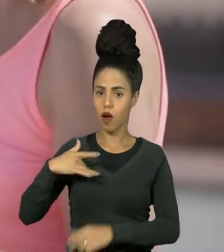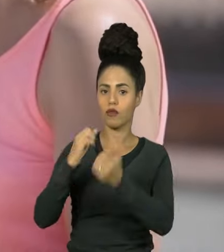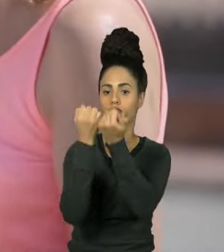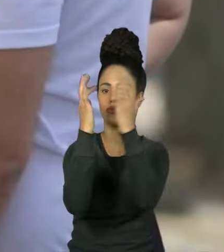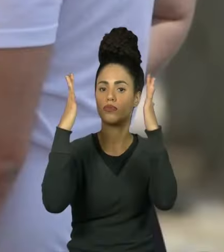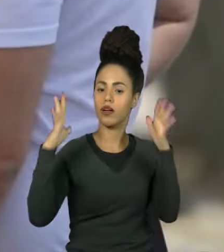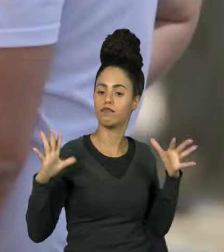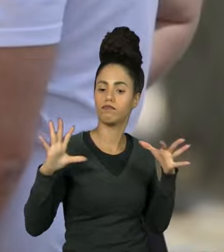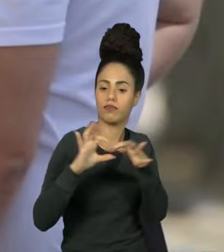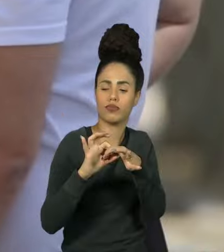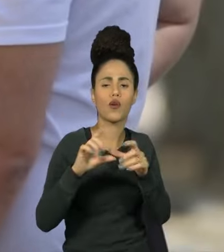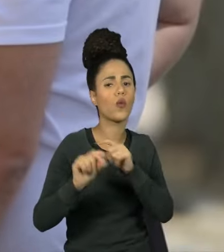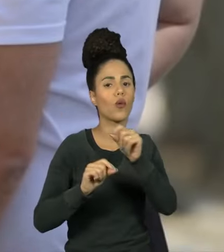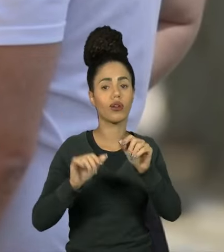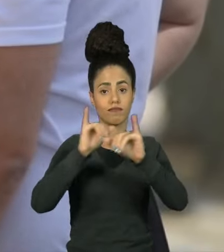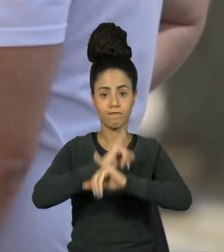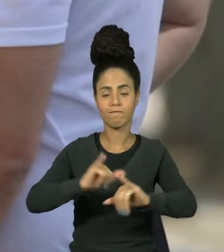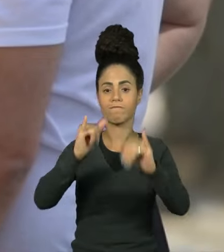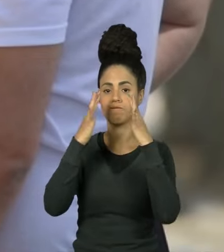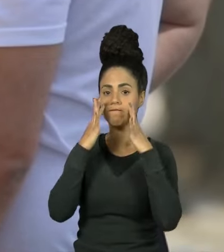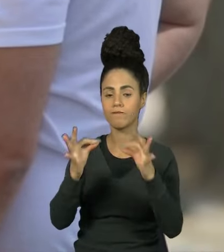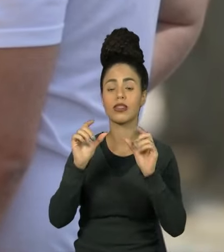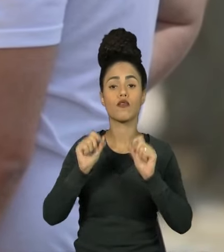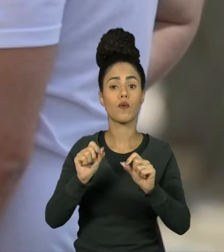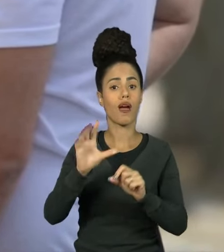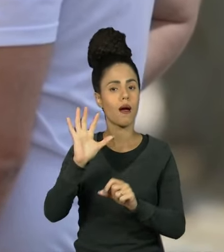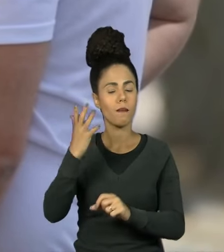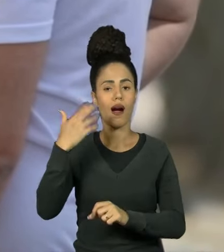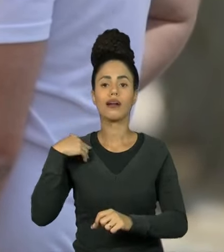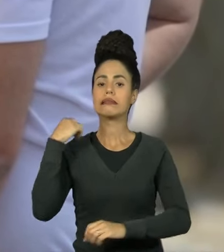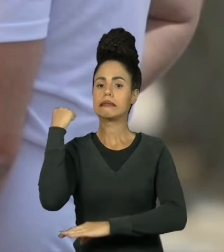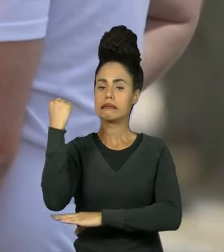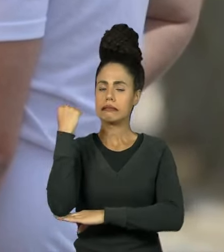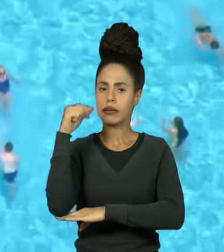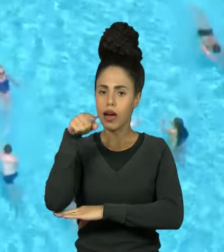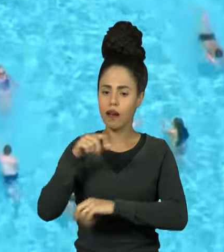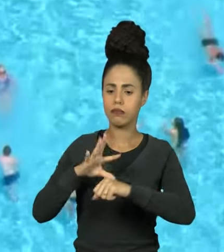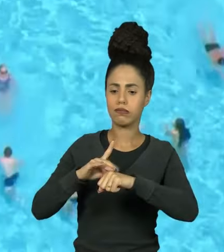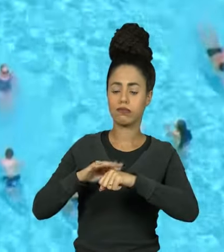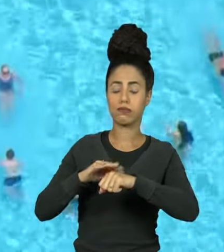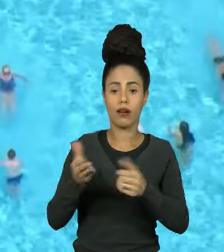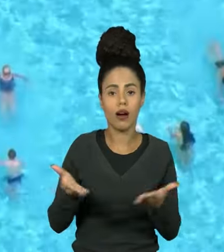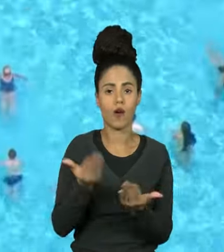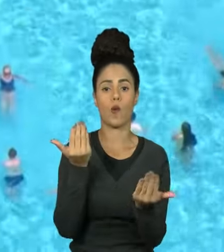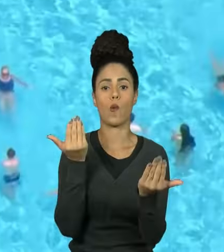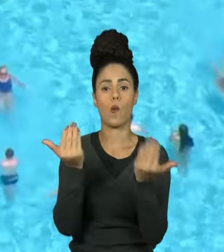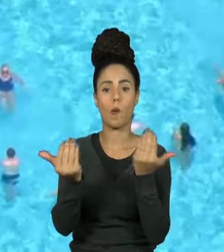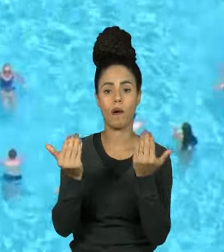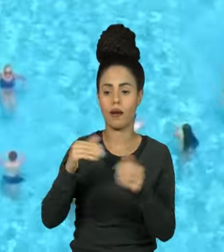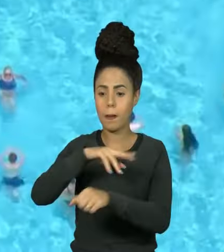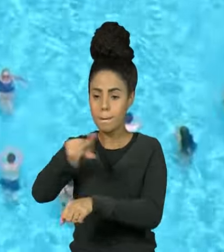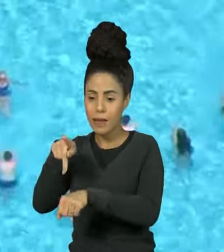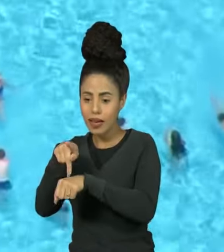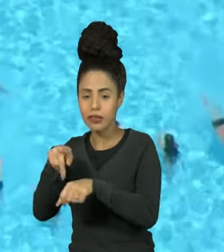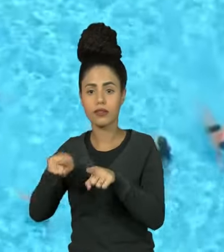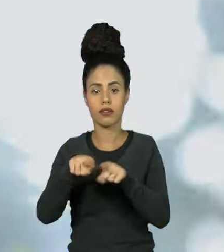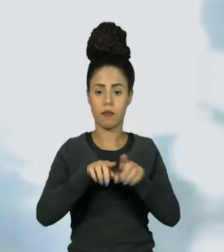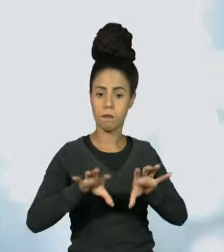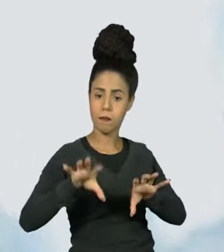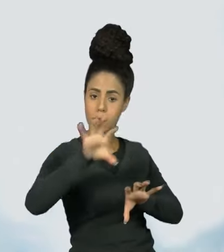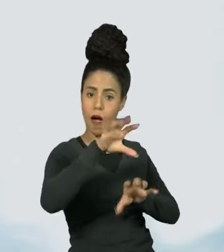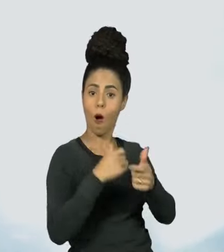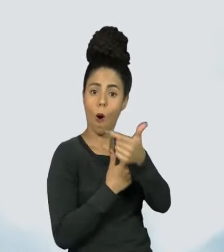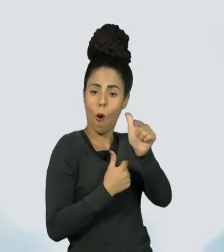ambiente, alerta que o agravamento das doenças é desigual na comparação entre países e continentes